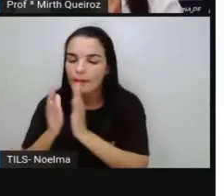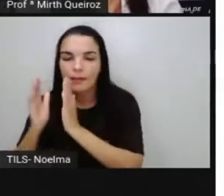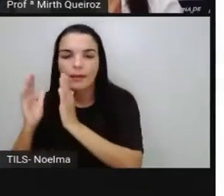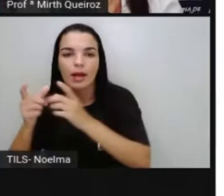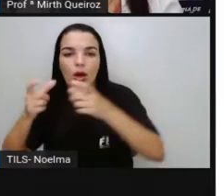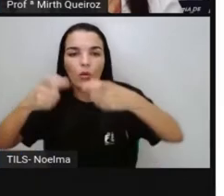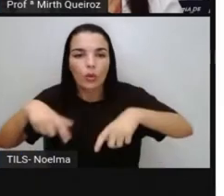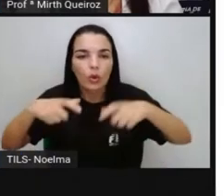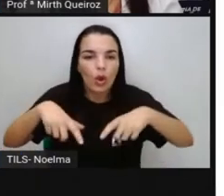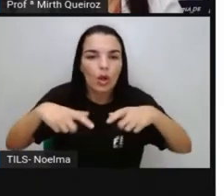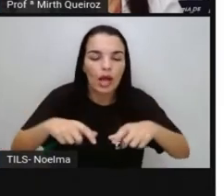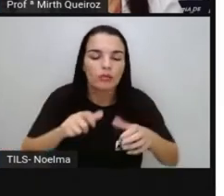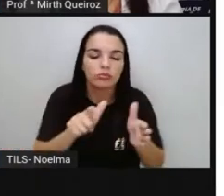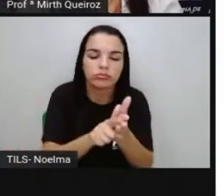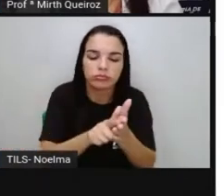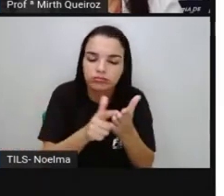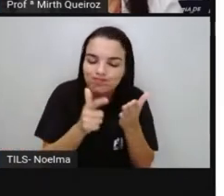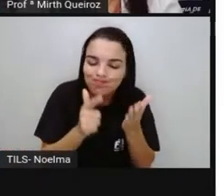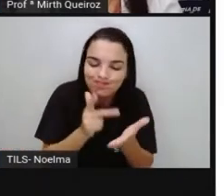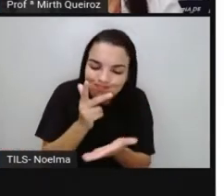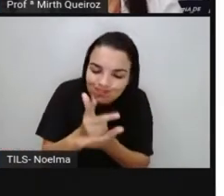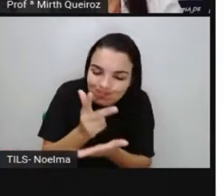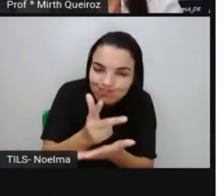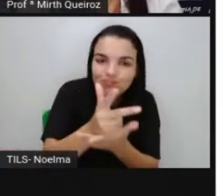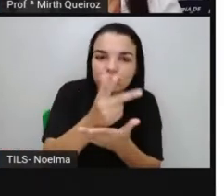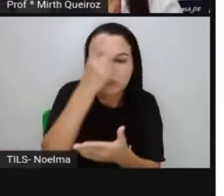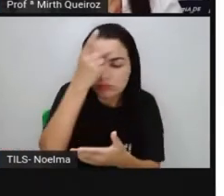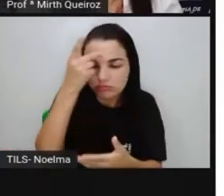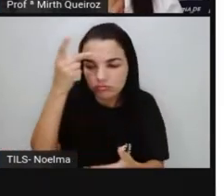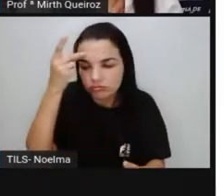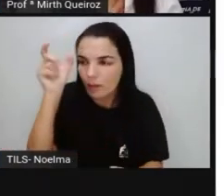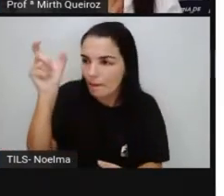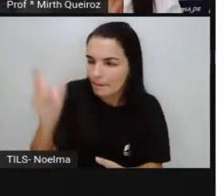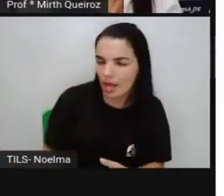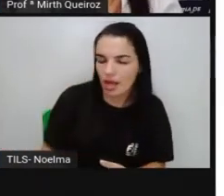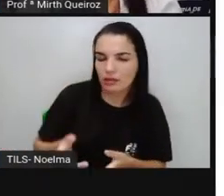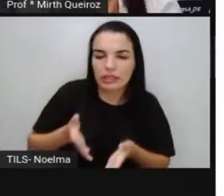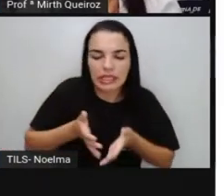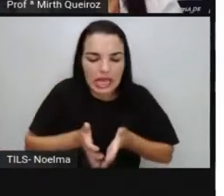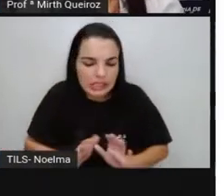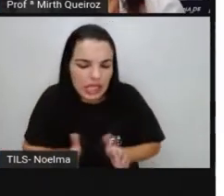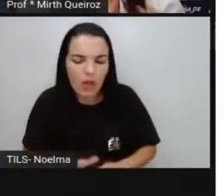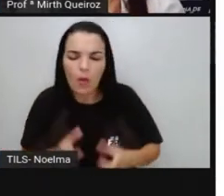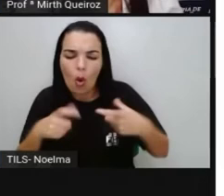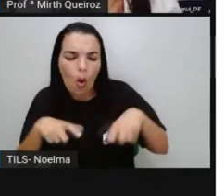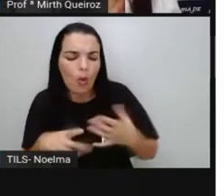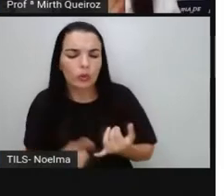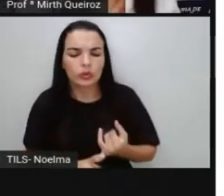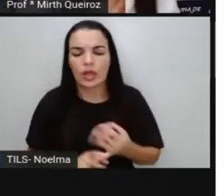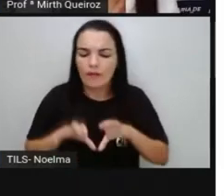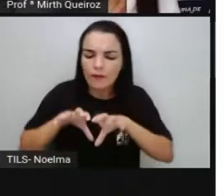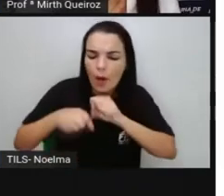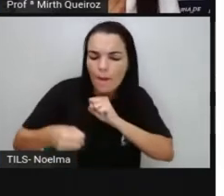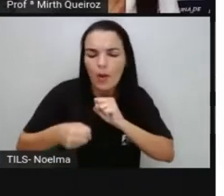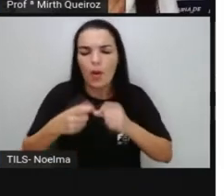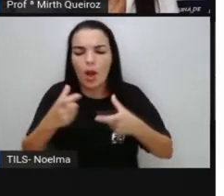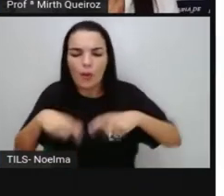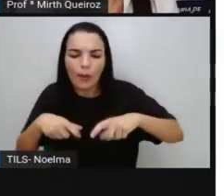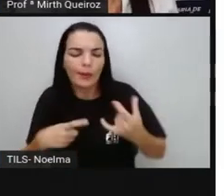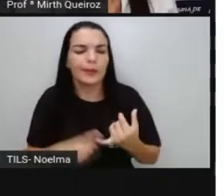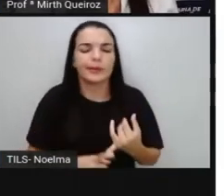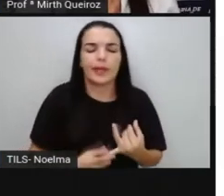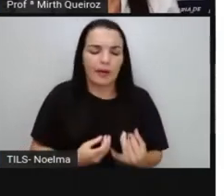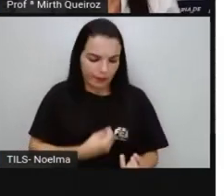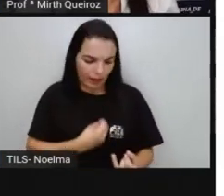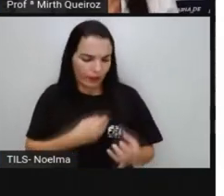relevantes na jornada do biografado. Então, geralmente se fala o local onde ele nasceu, o local onde ele se formou, o local onde